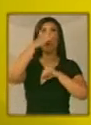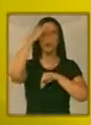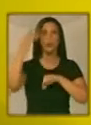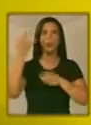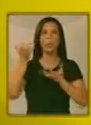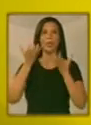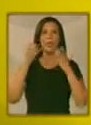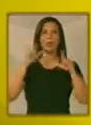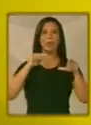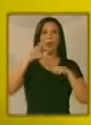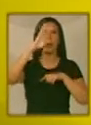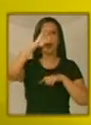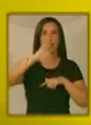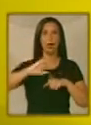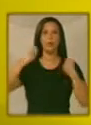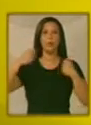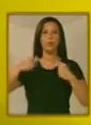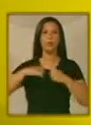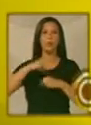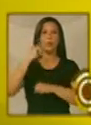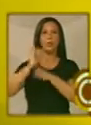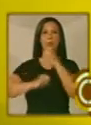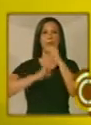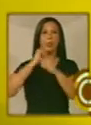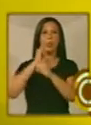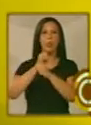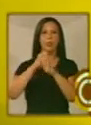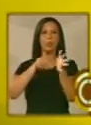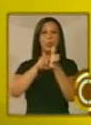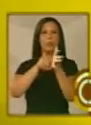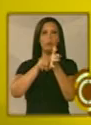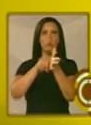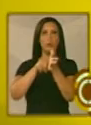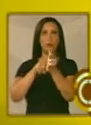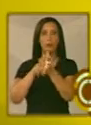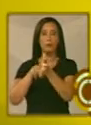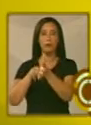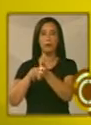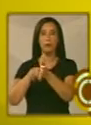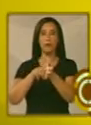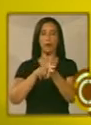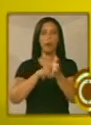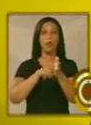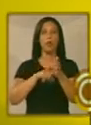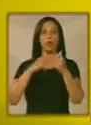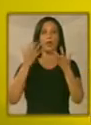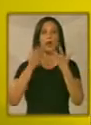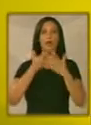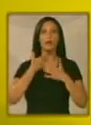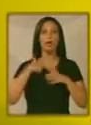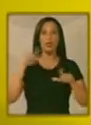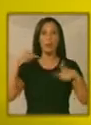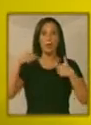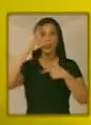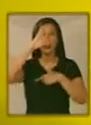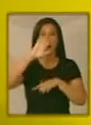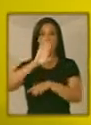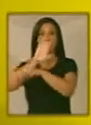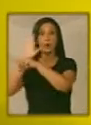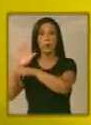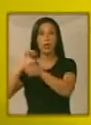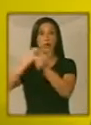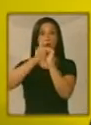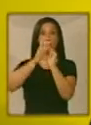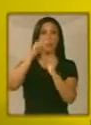voluntários. Basta entrar no site www.rio2007.org.br. A pessoa faz o seu cadastro.